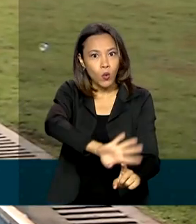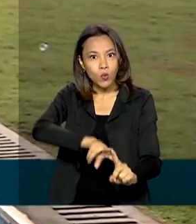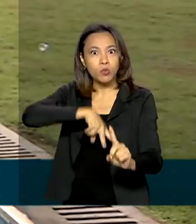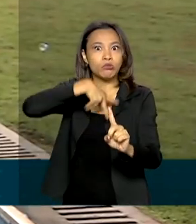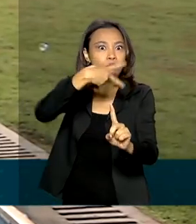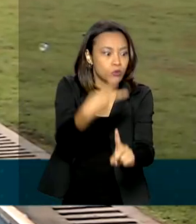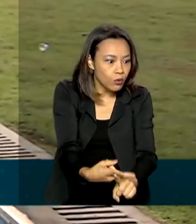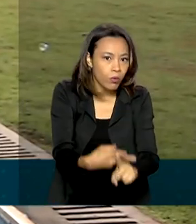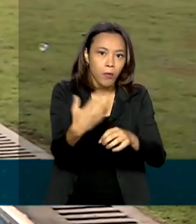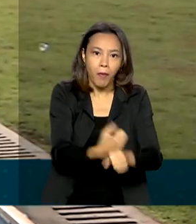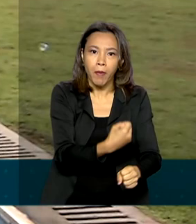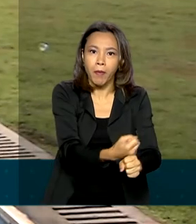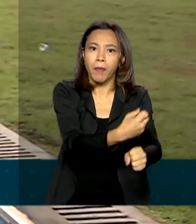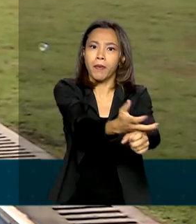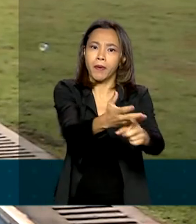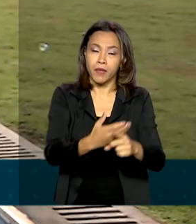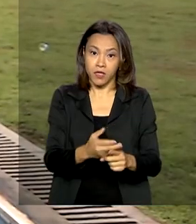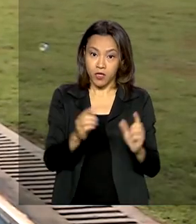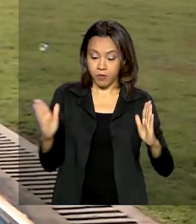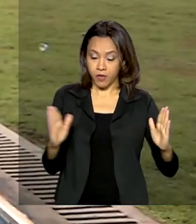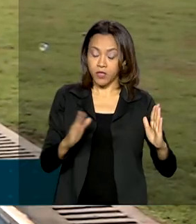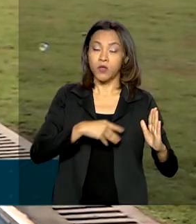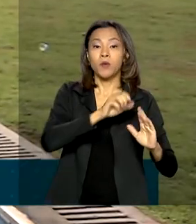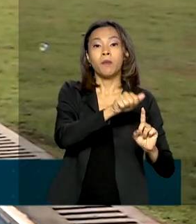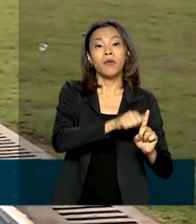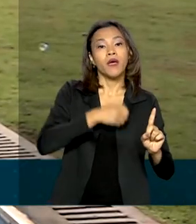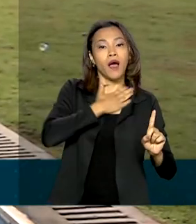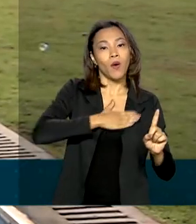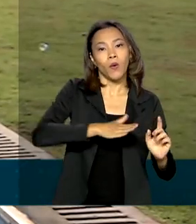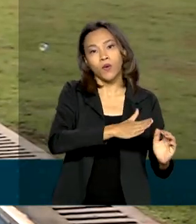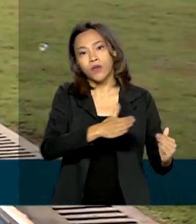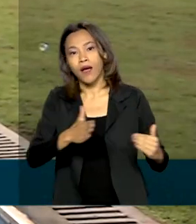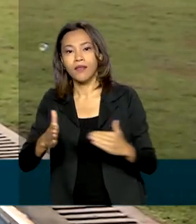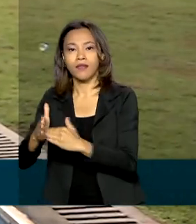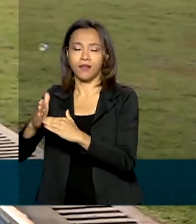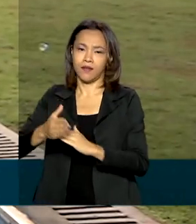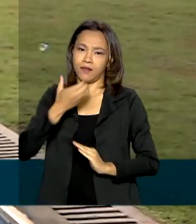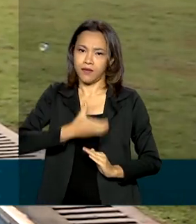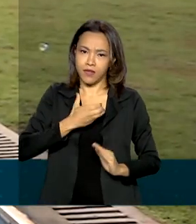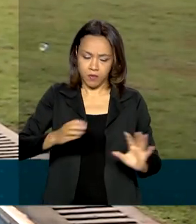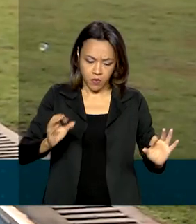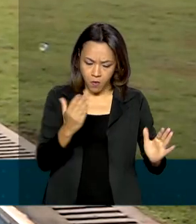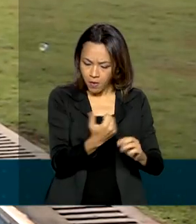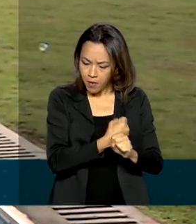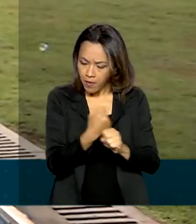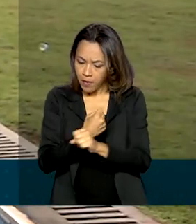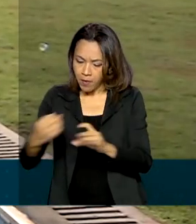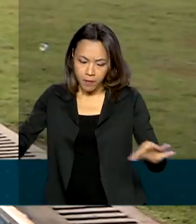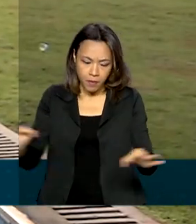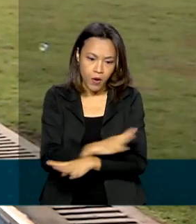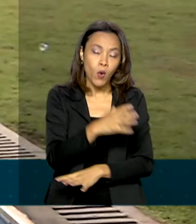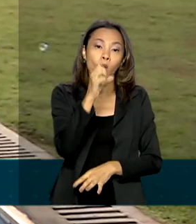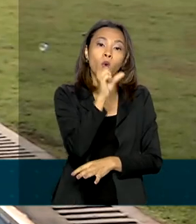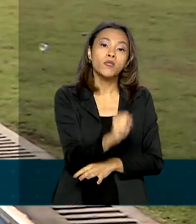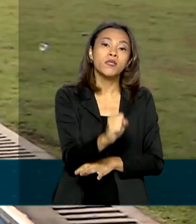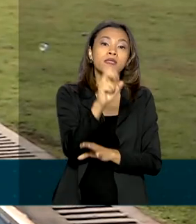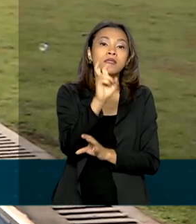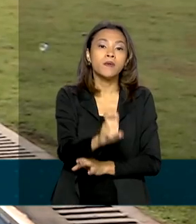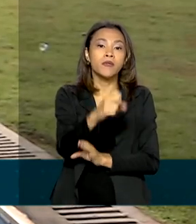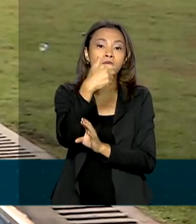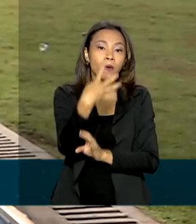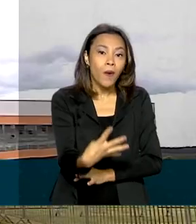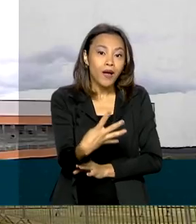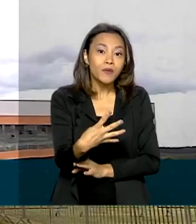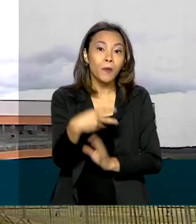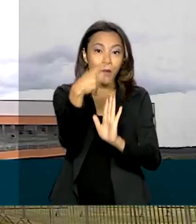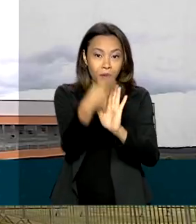previstas. De agosto a dezembro do ano passado, foram concluídos 854 projetos em